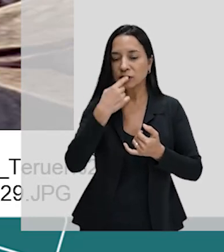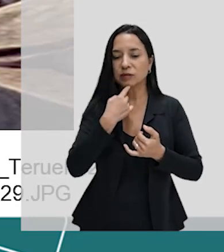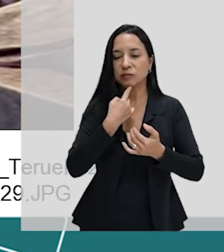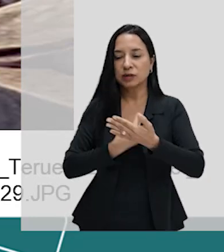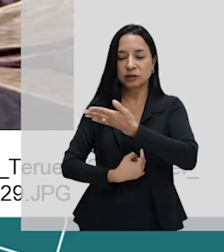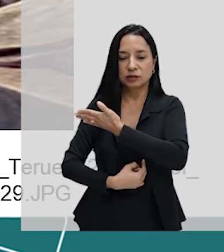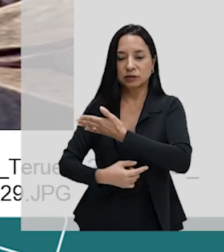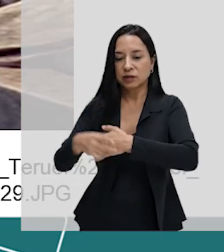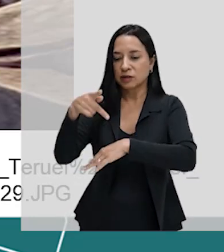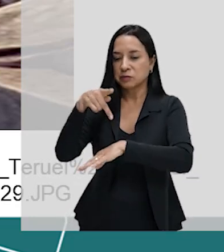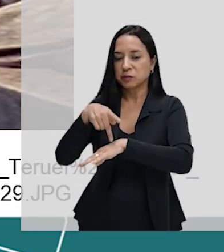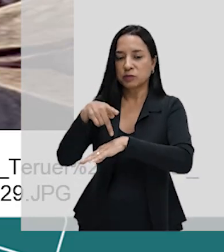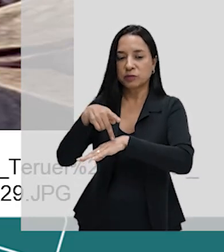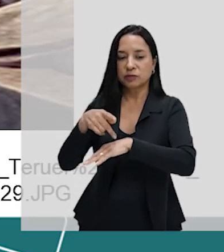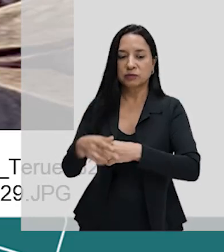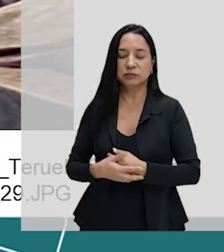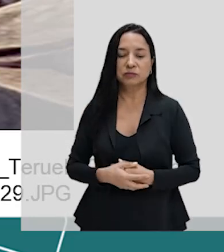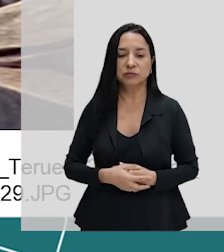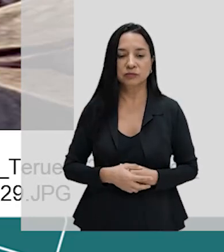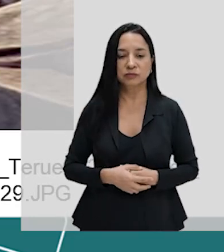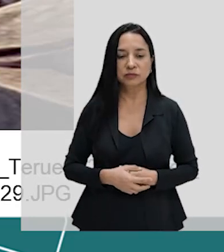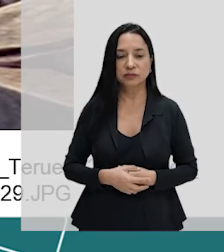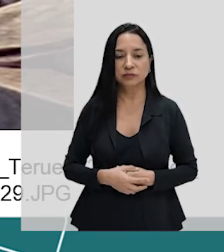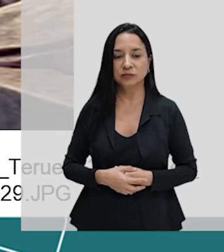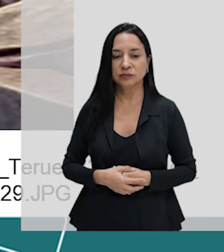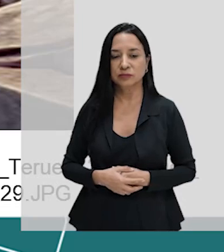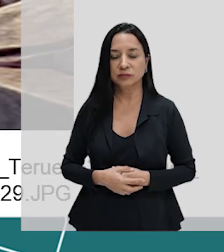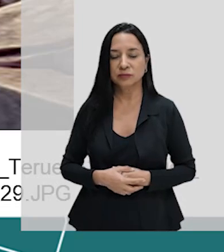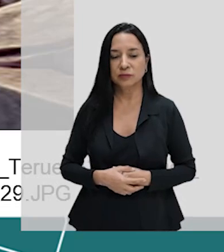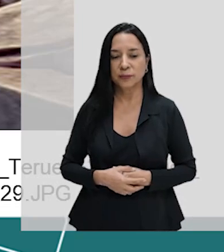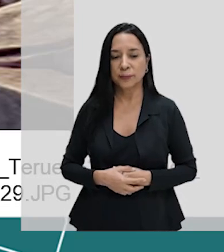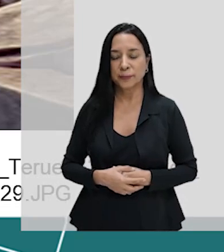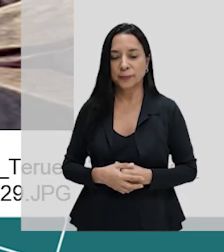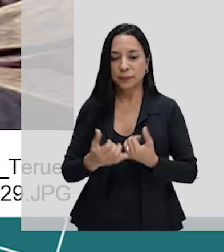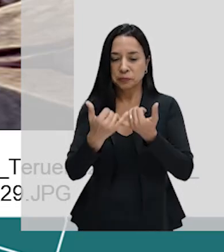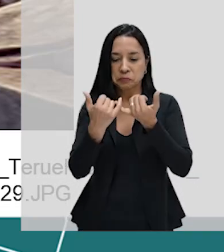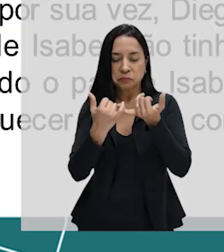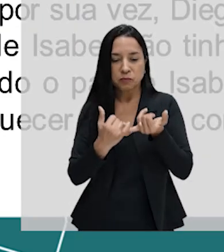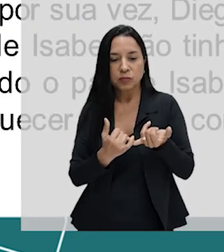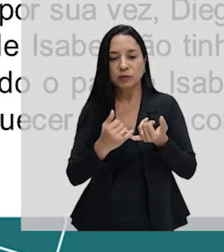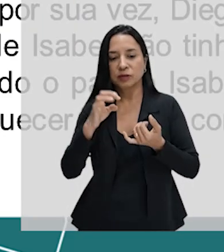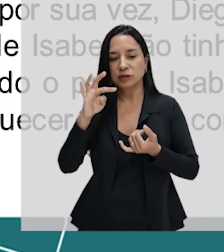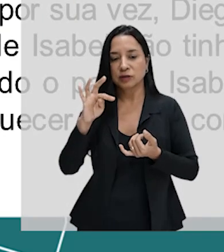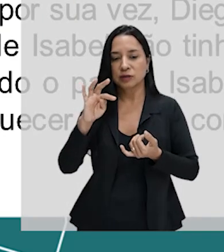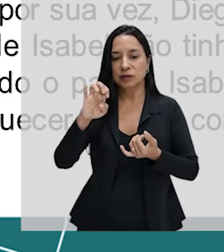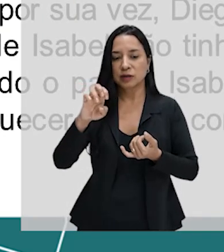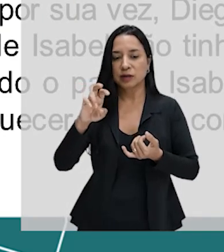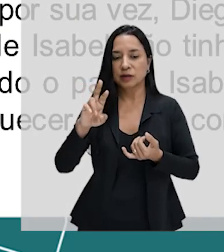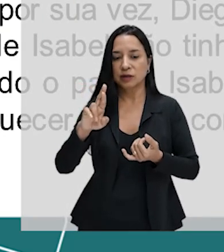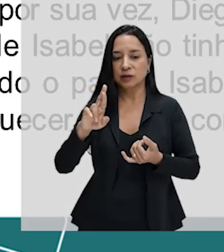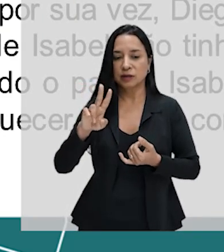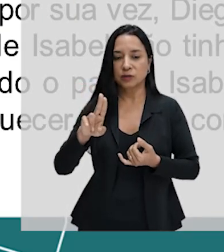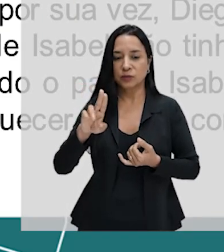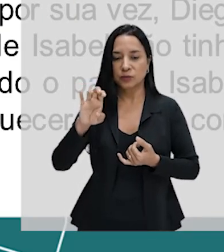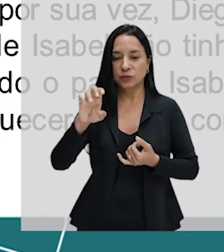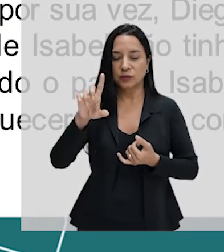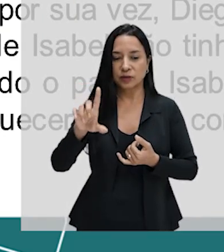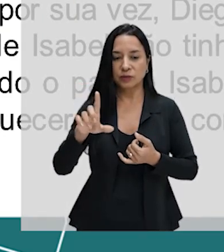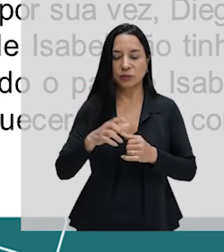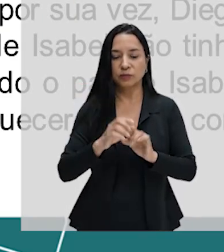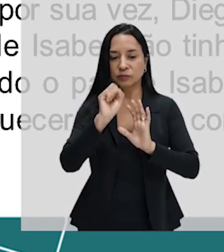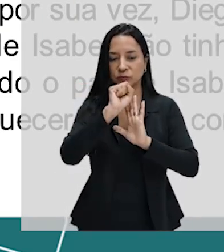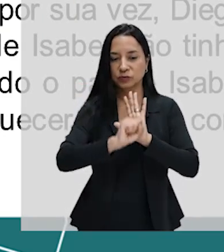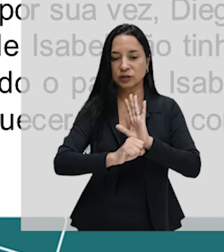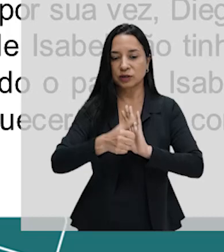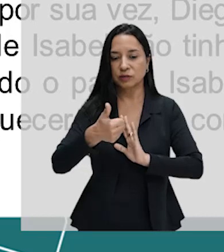Vamos conhecer essa história? Los amantes de Teruel. No século XIII, na cidade de